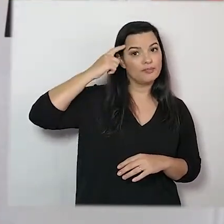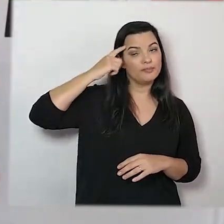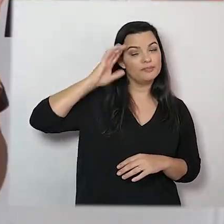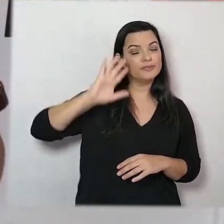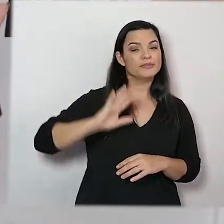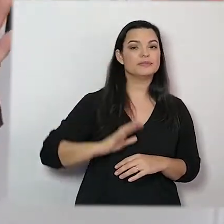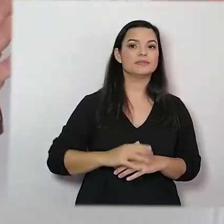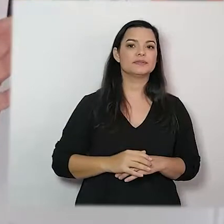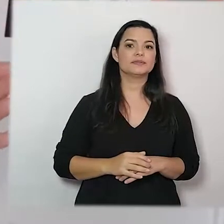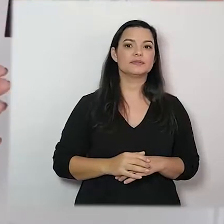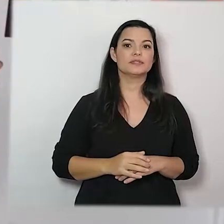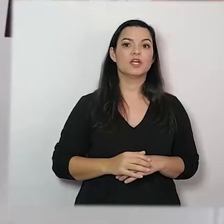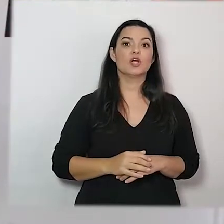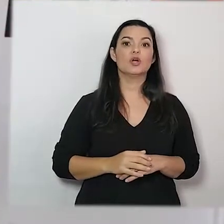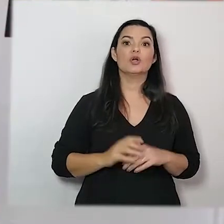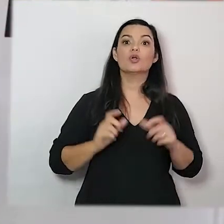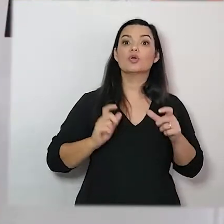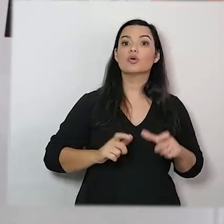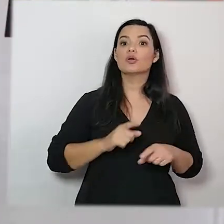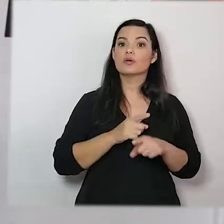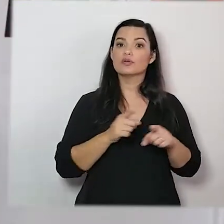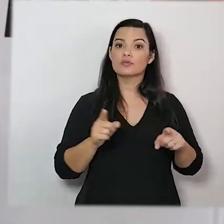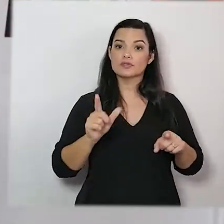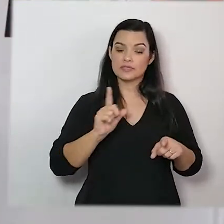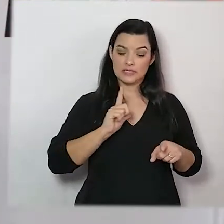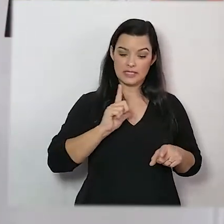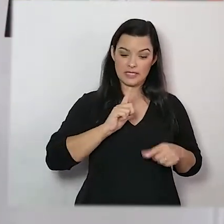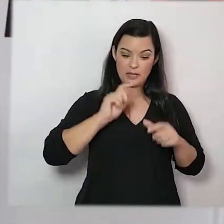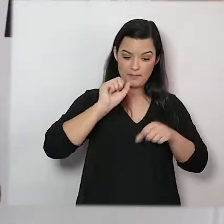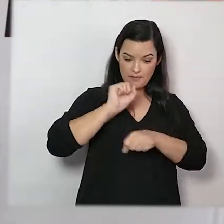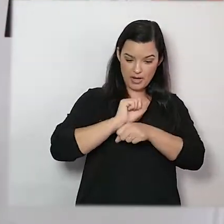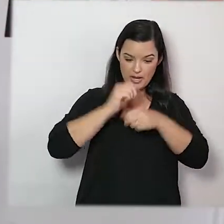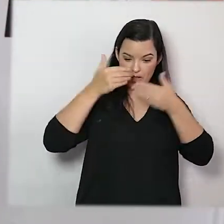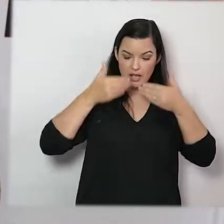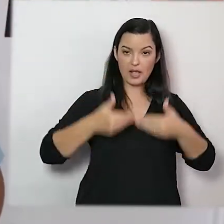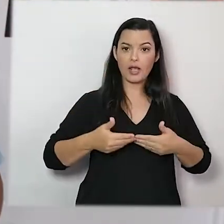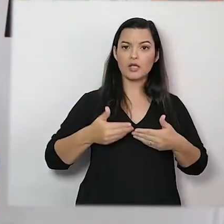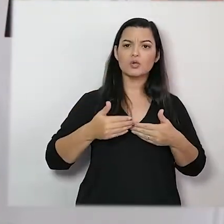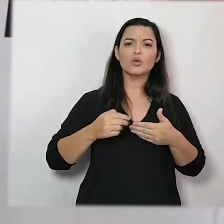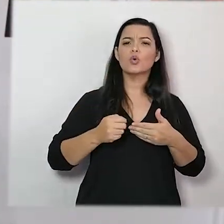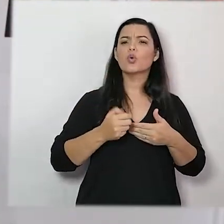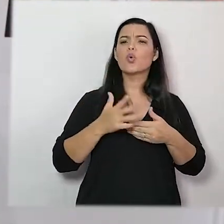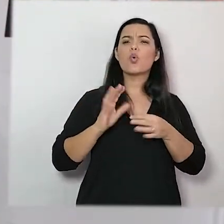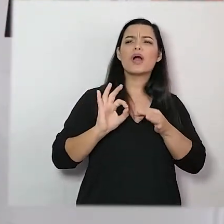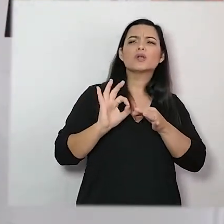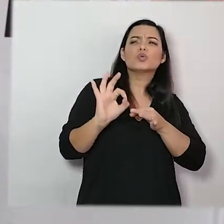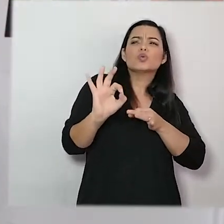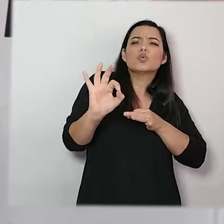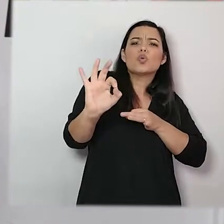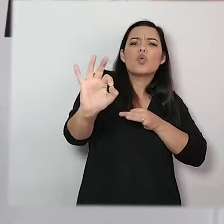enquanto, ó, do local onde você está, qual a distância que